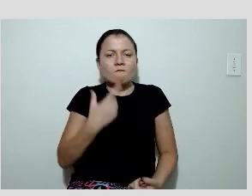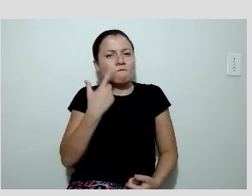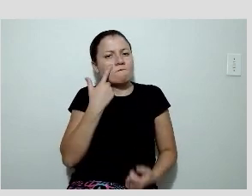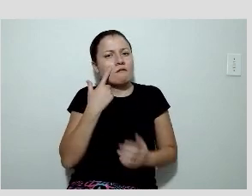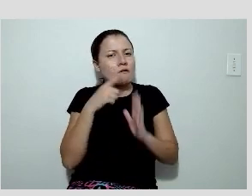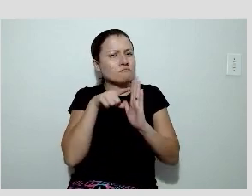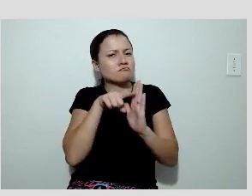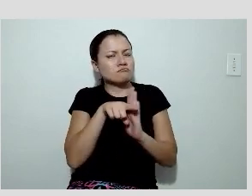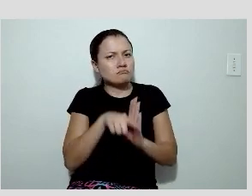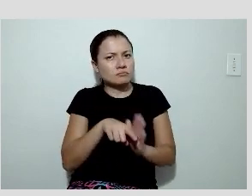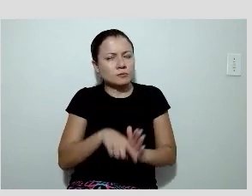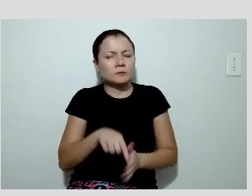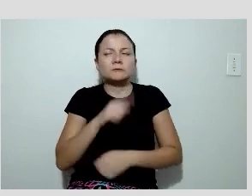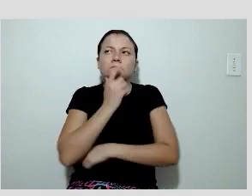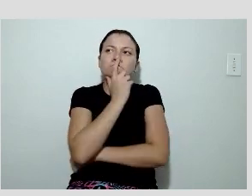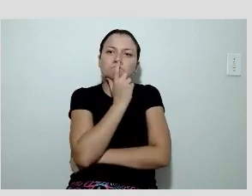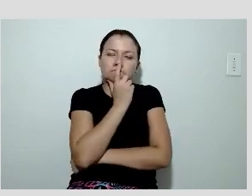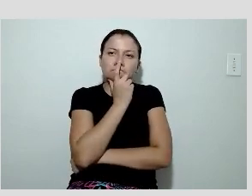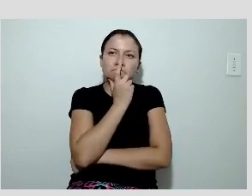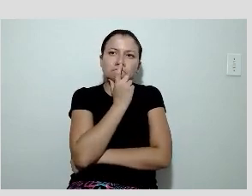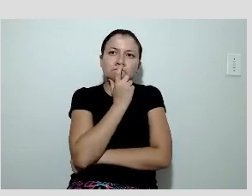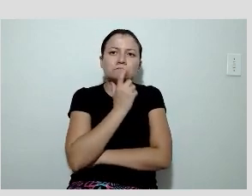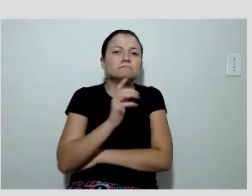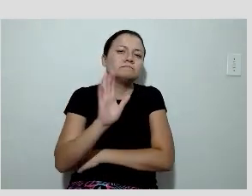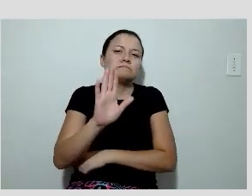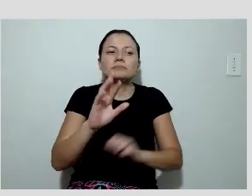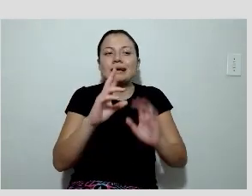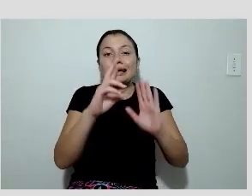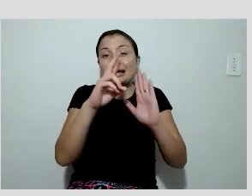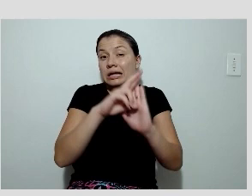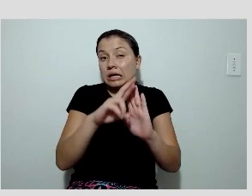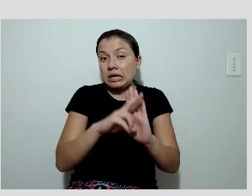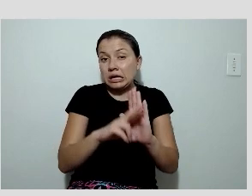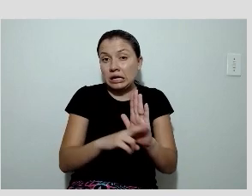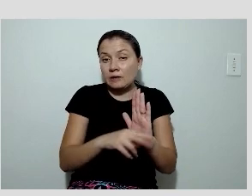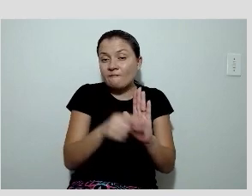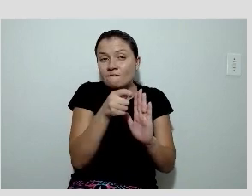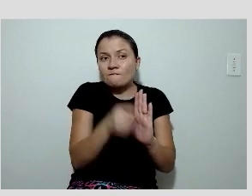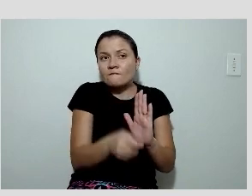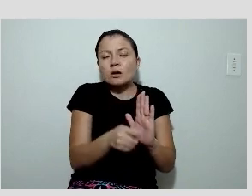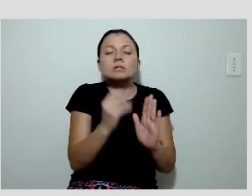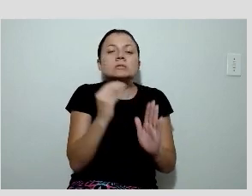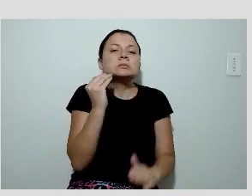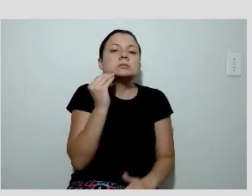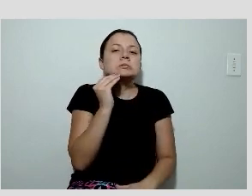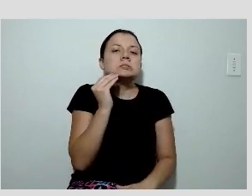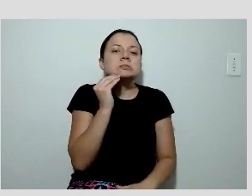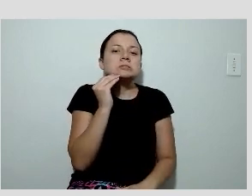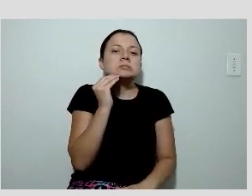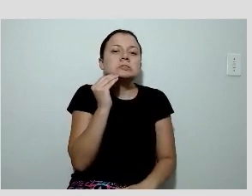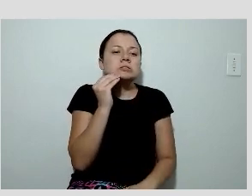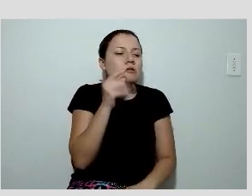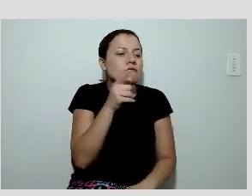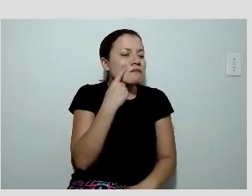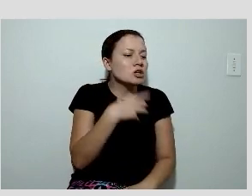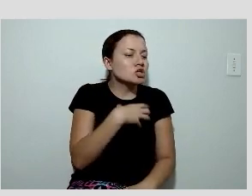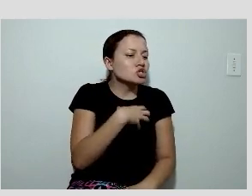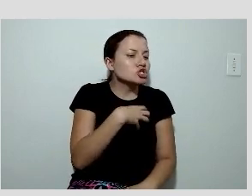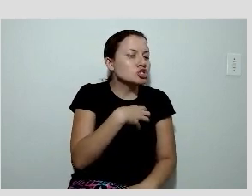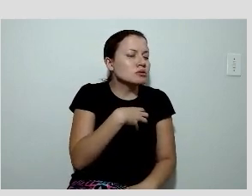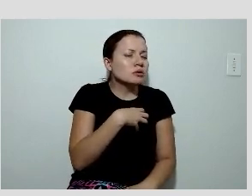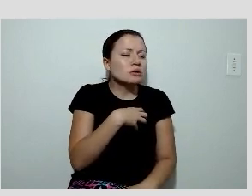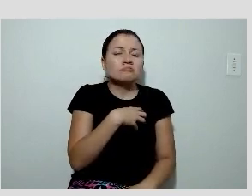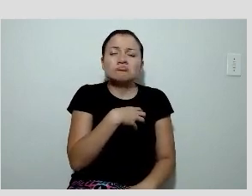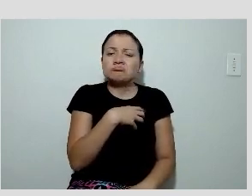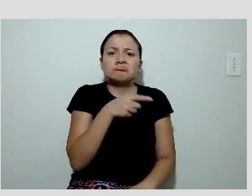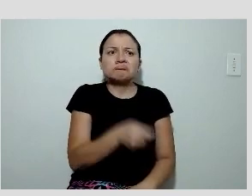Não existe assim uma regra fixa de quando repetir testes funcionais um paciente assintomático pode ter revascularização, mas